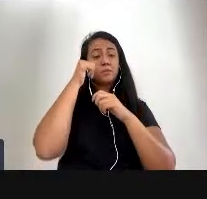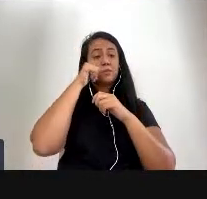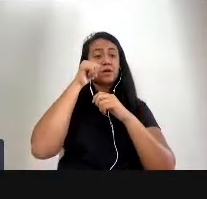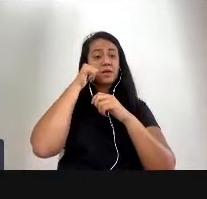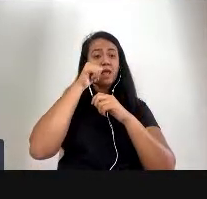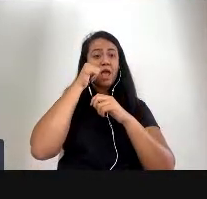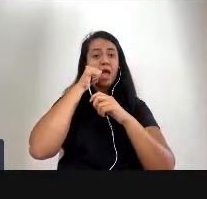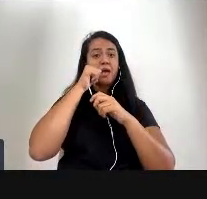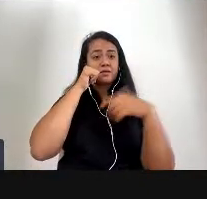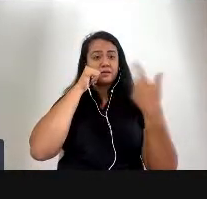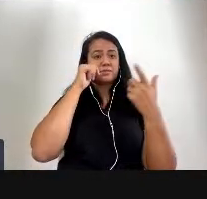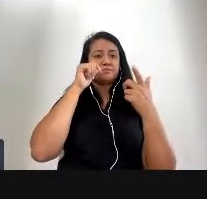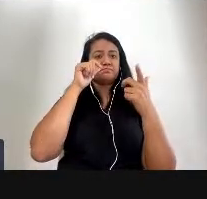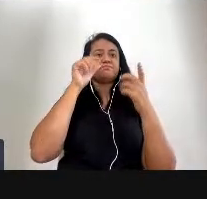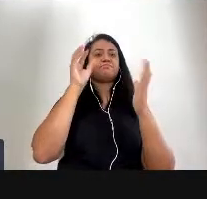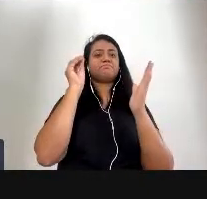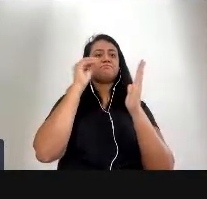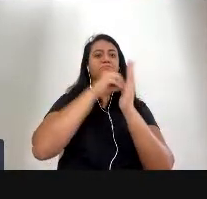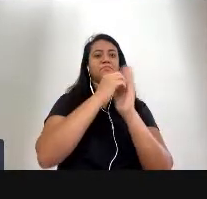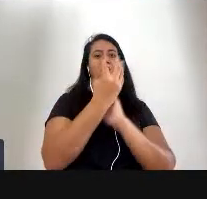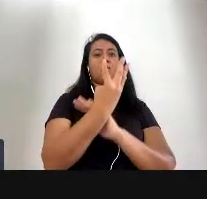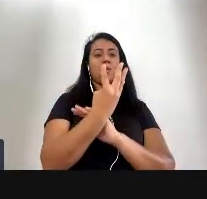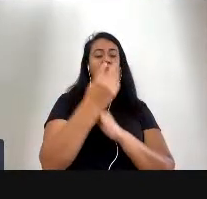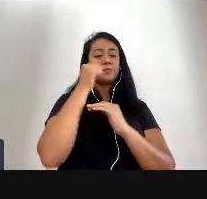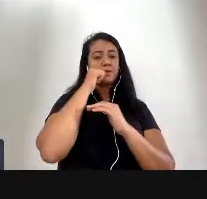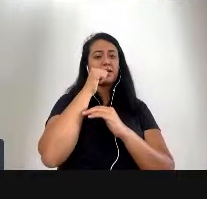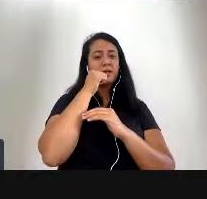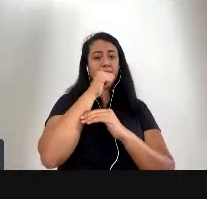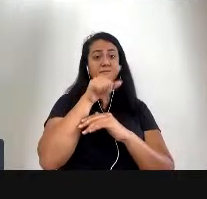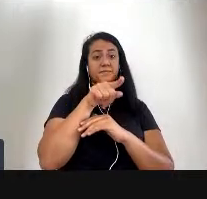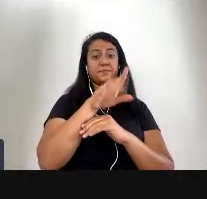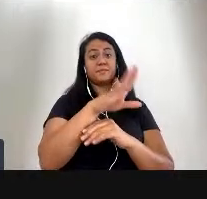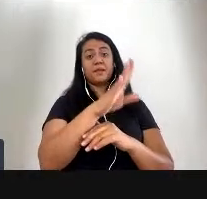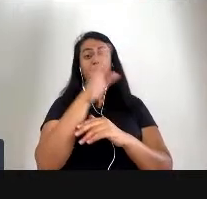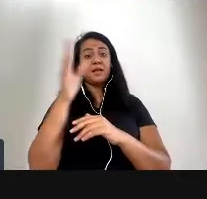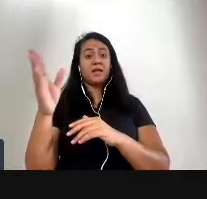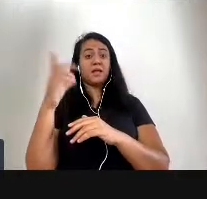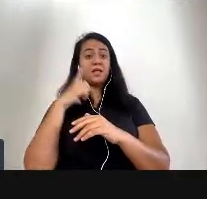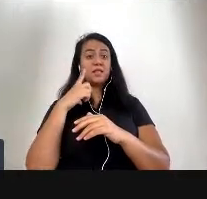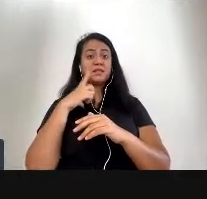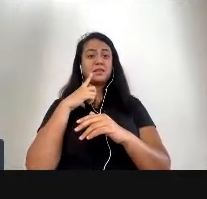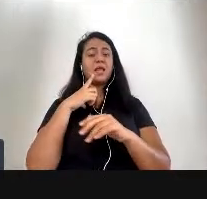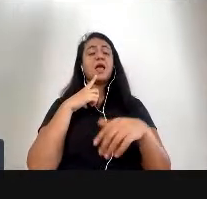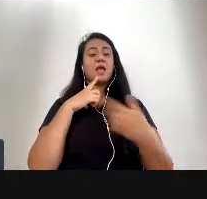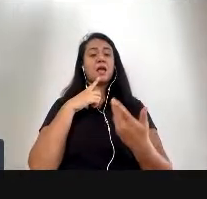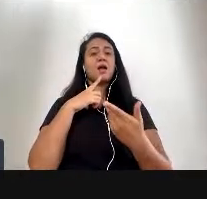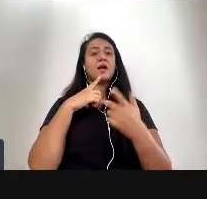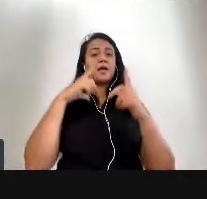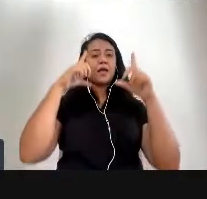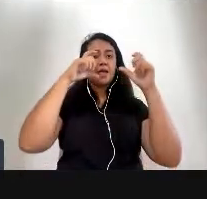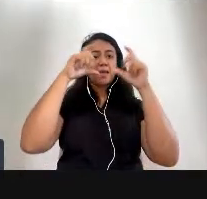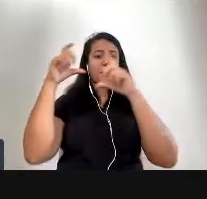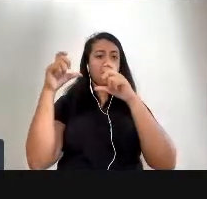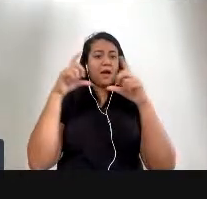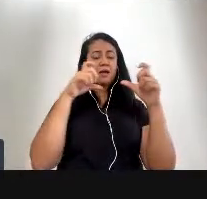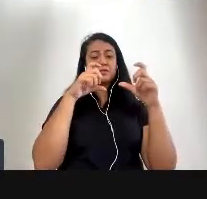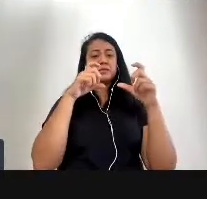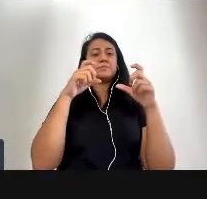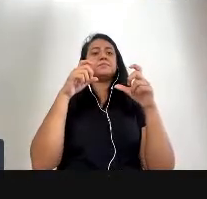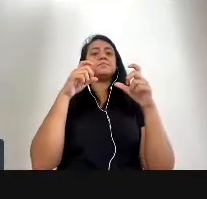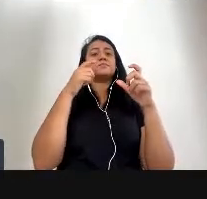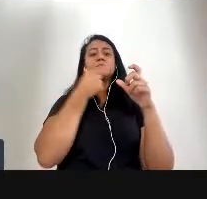capa tem esse também do lado também a imagem do homem na arte contemporânea